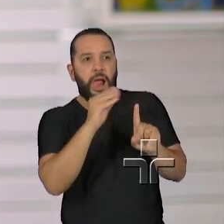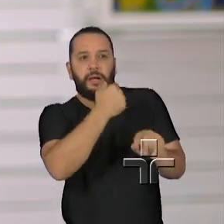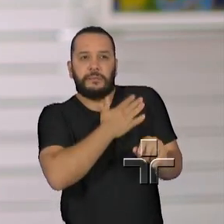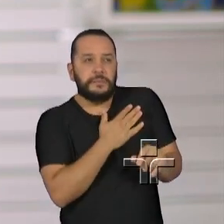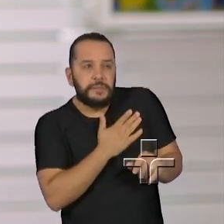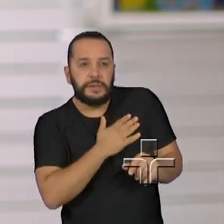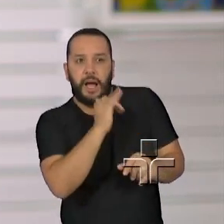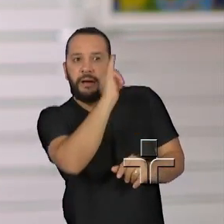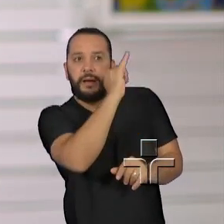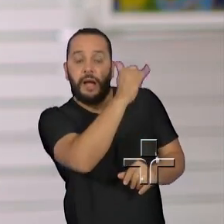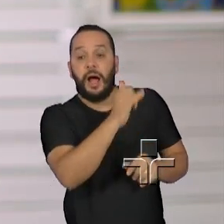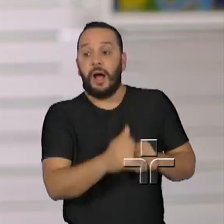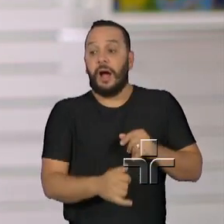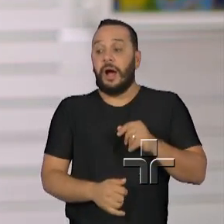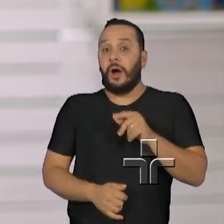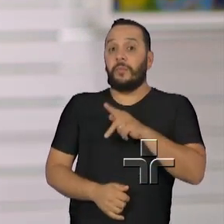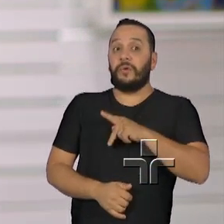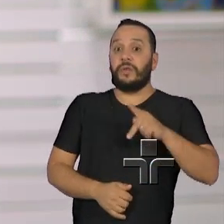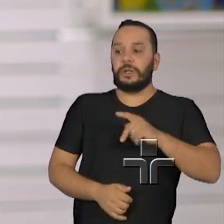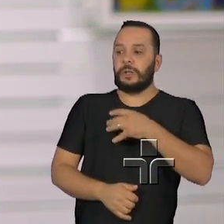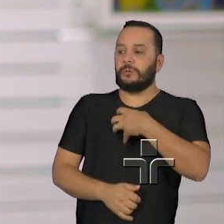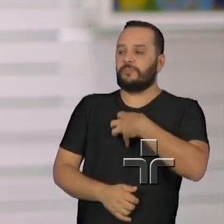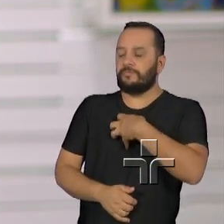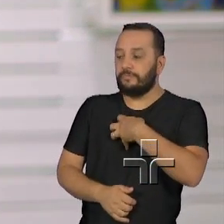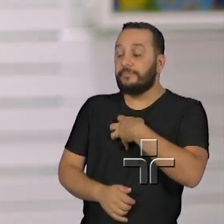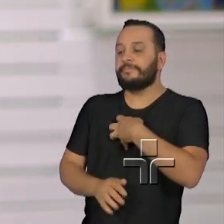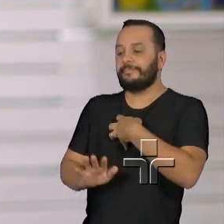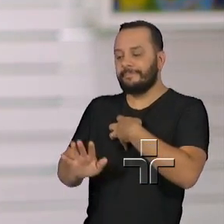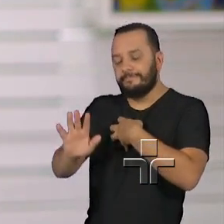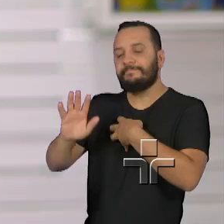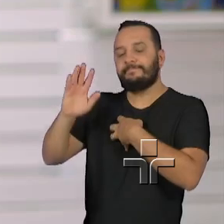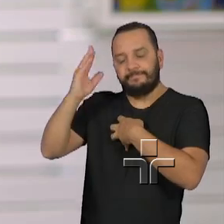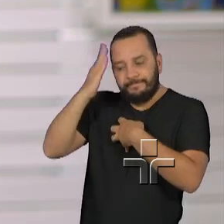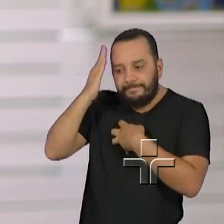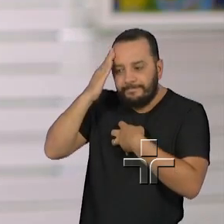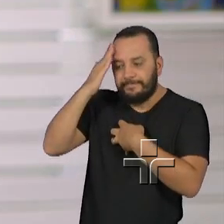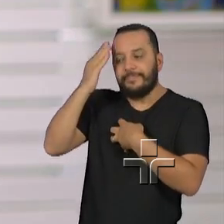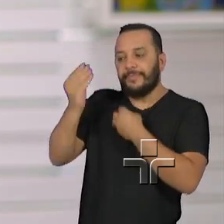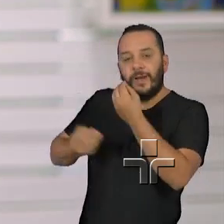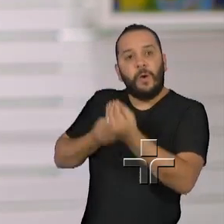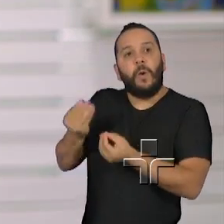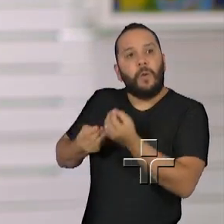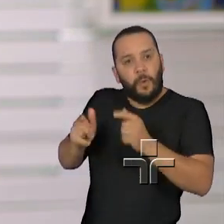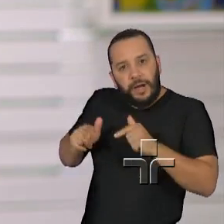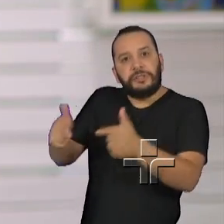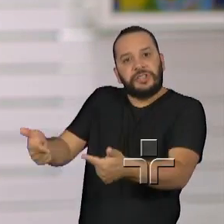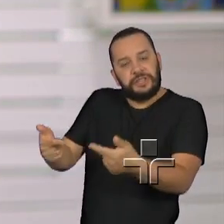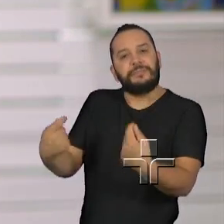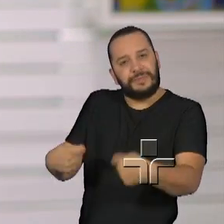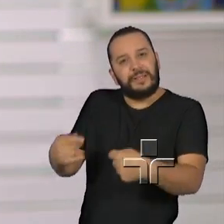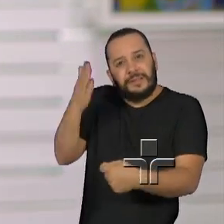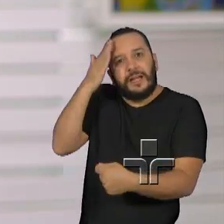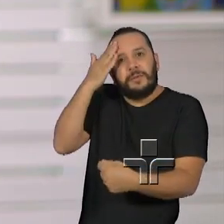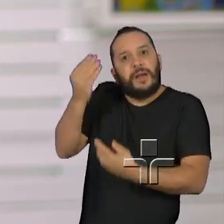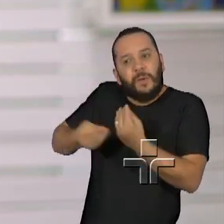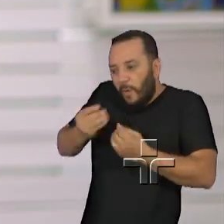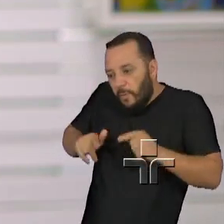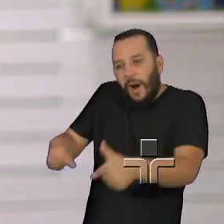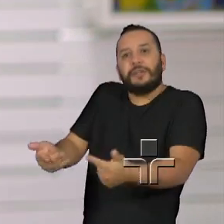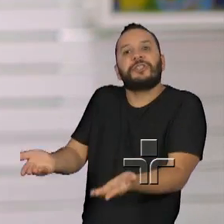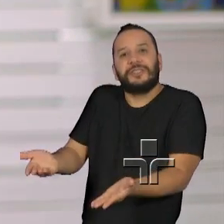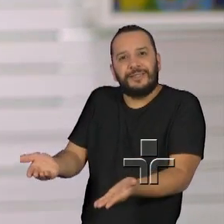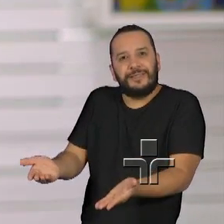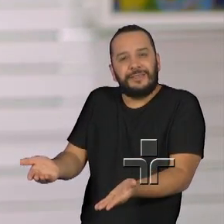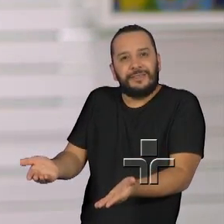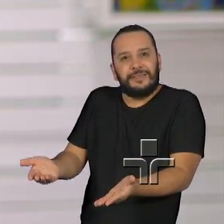esse profissional se sinta amparado e saiba o que de fato fazer a partir daquele relato.